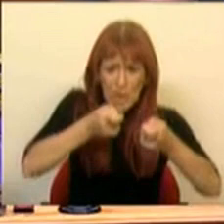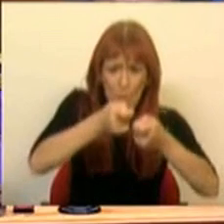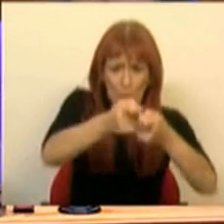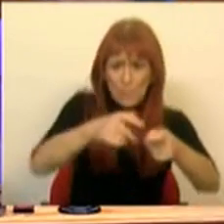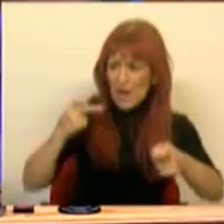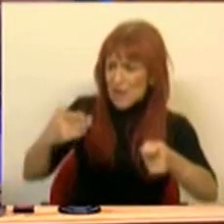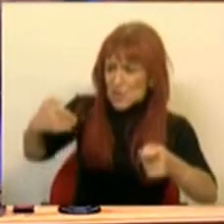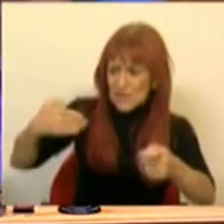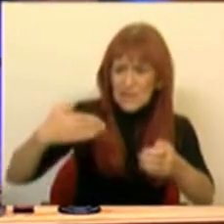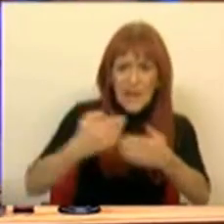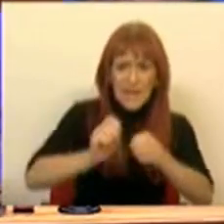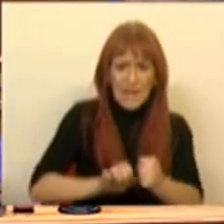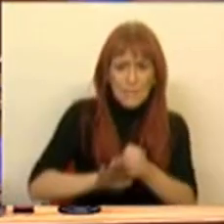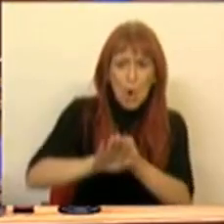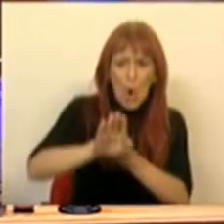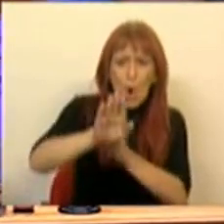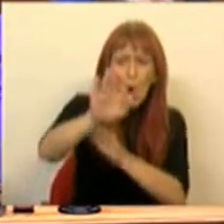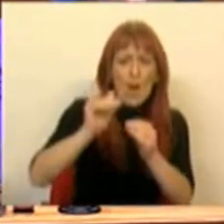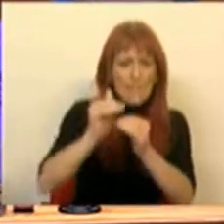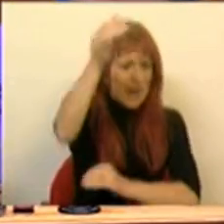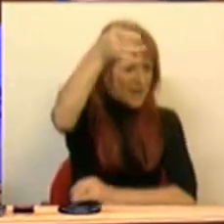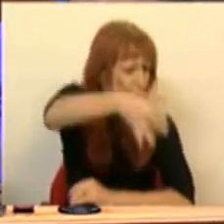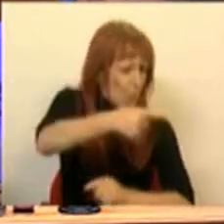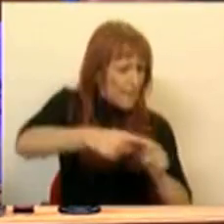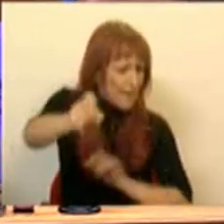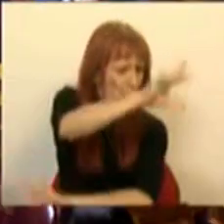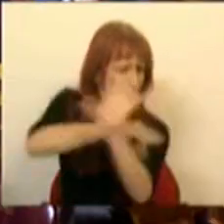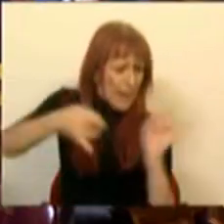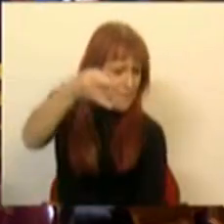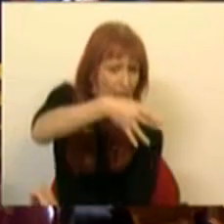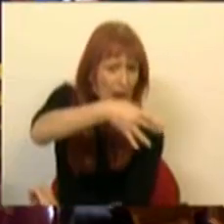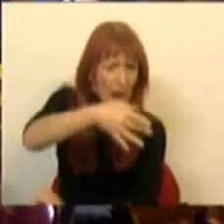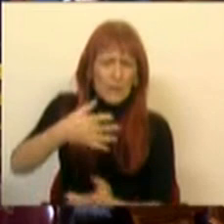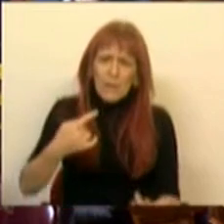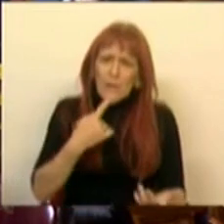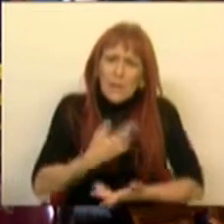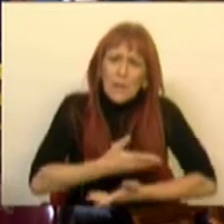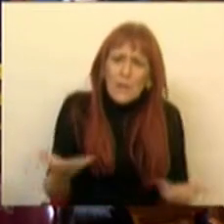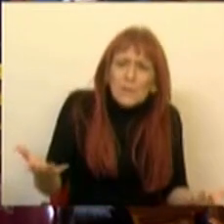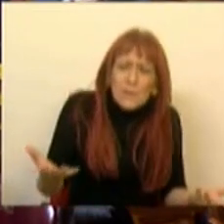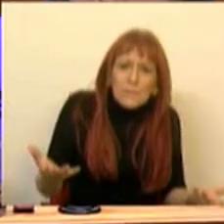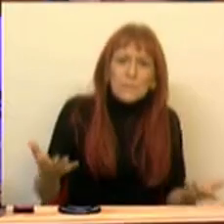longo destes 7 anos crescemos sempre acima da média europeia. Dirá assim,